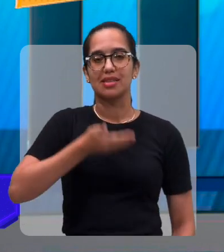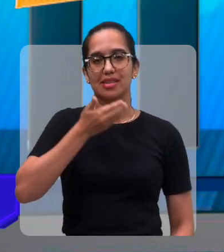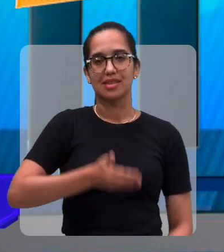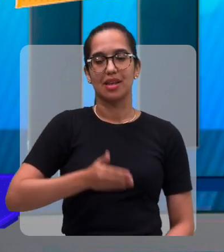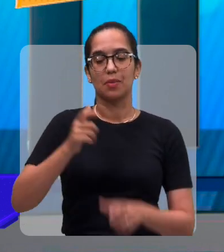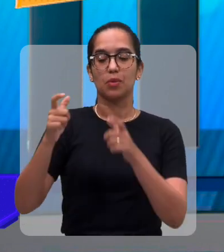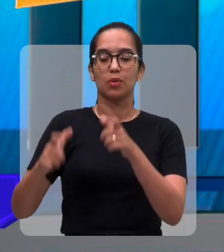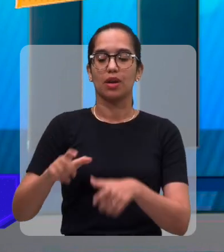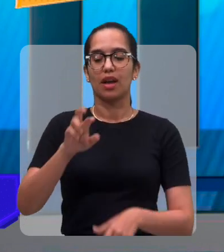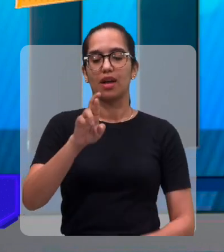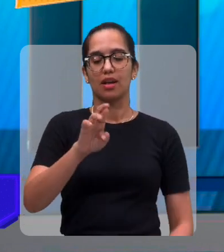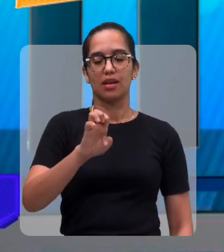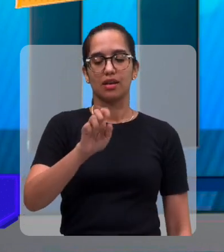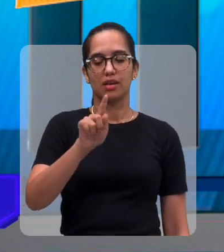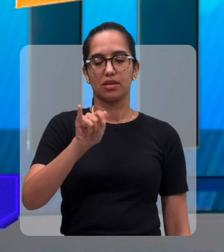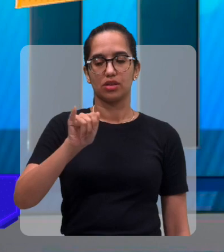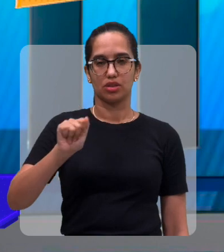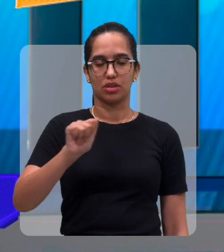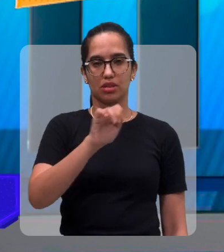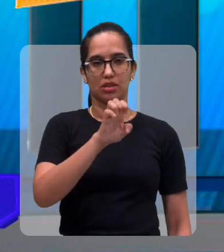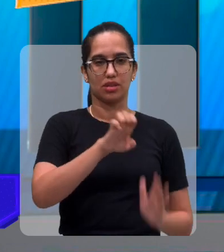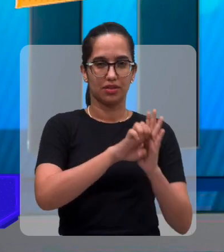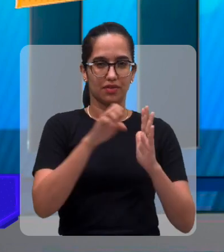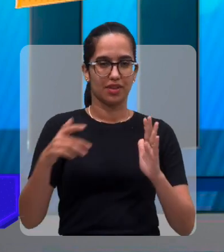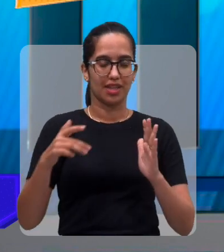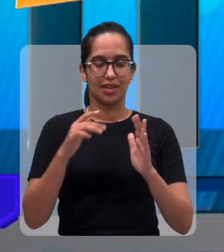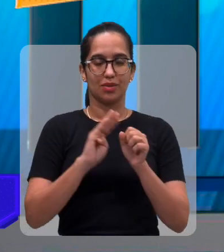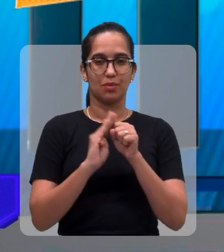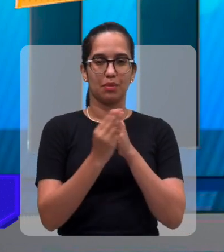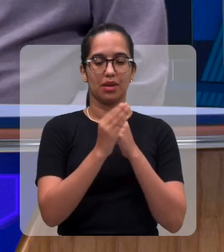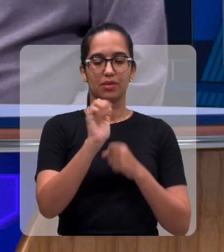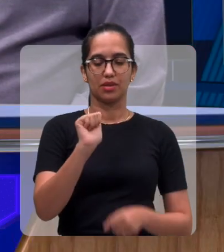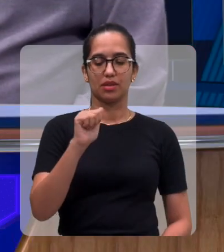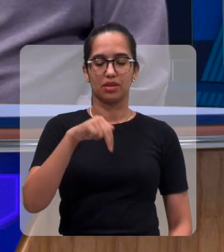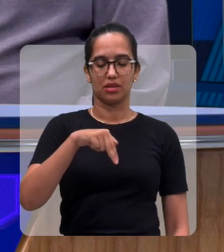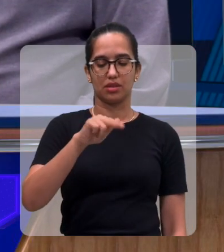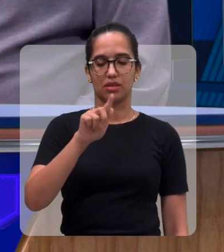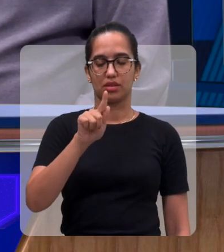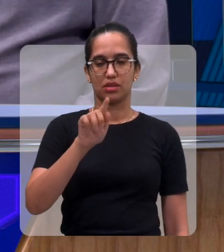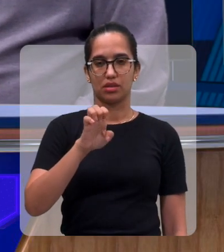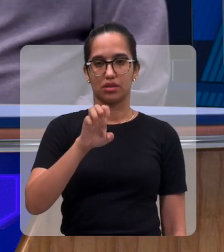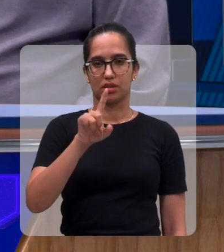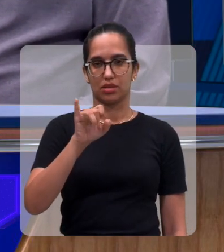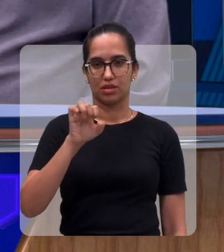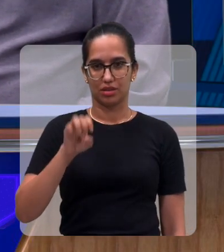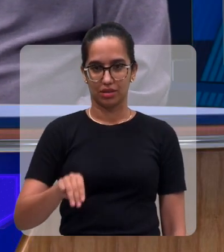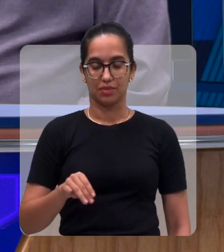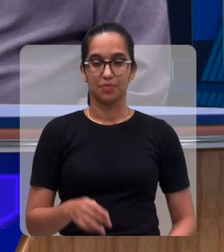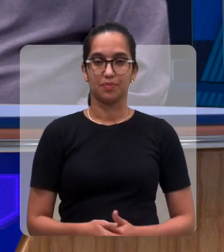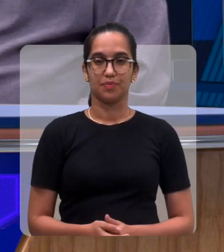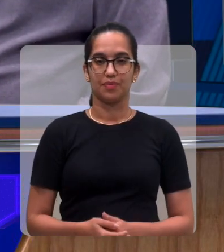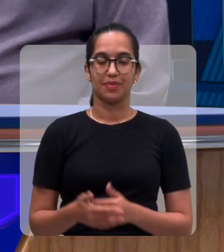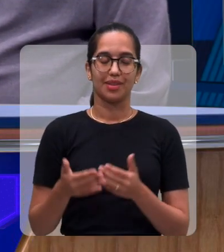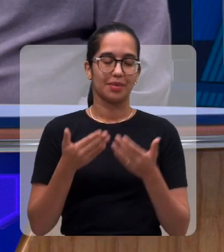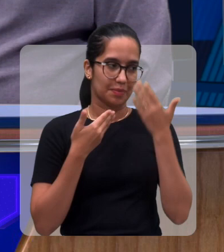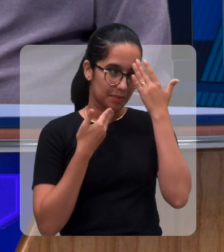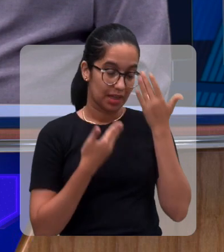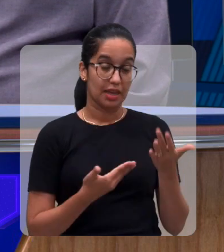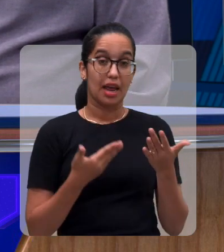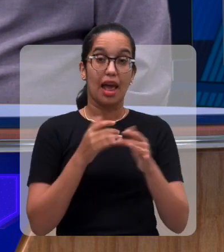lá no espaço Regia Eventos, lá no Angelim. Está certo. Só fechando para você, telespectador,